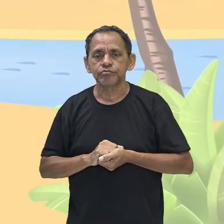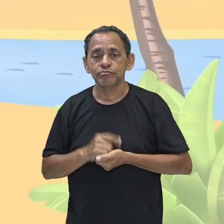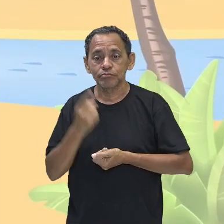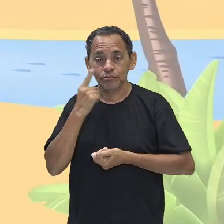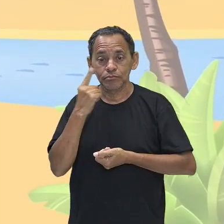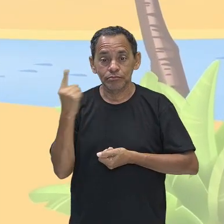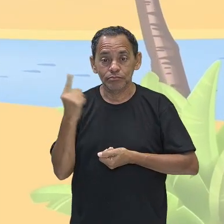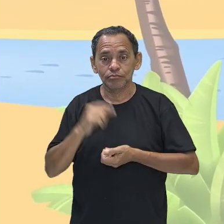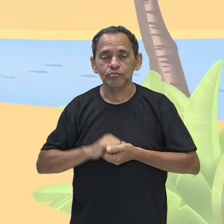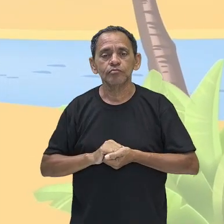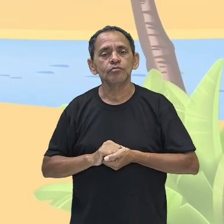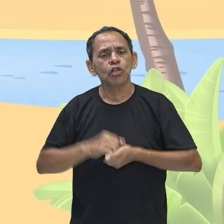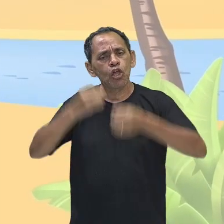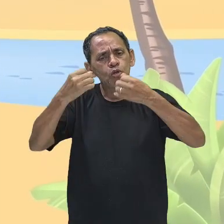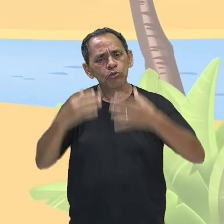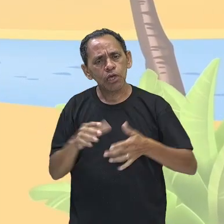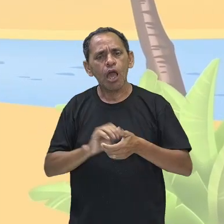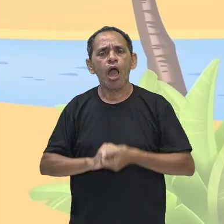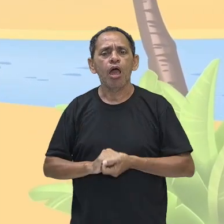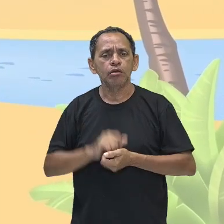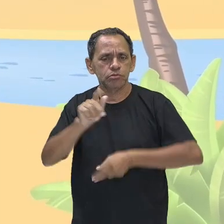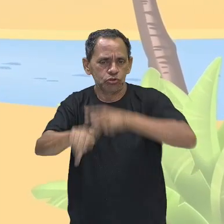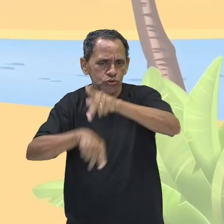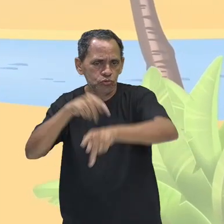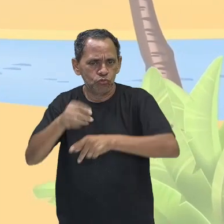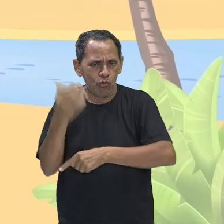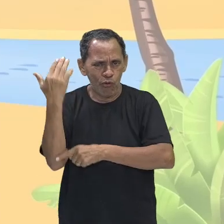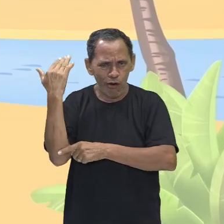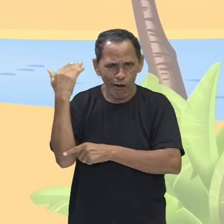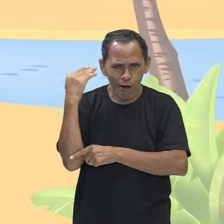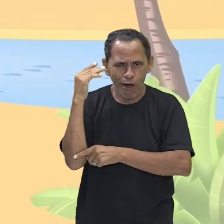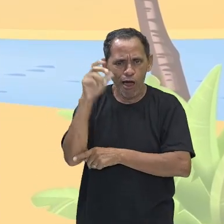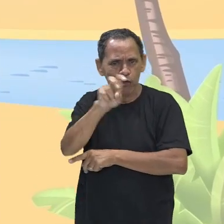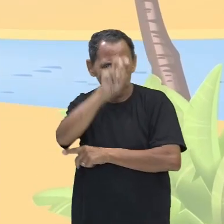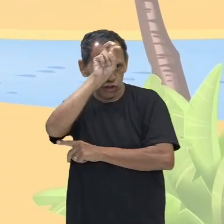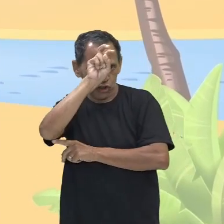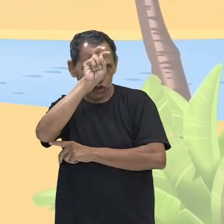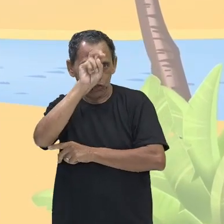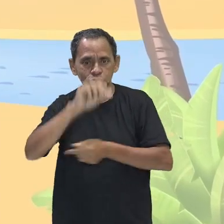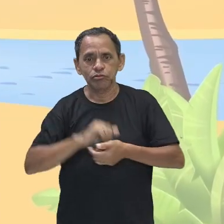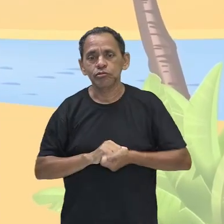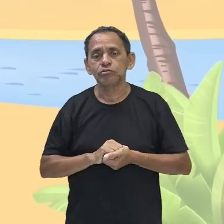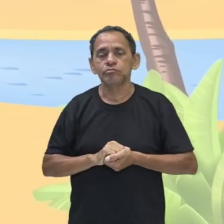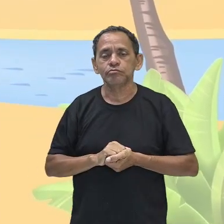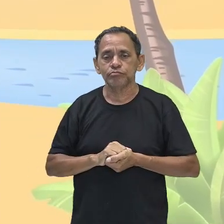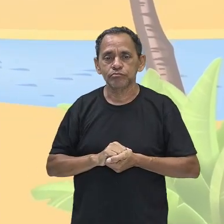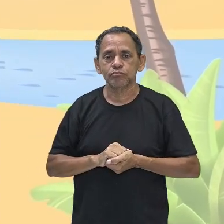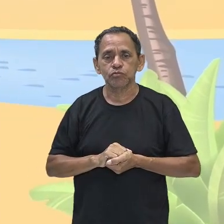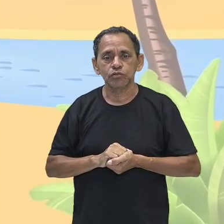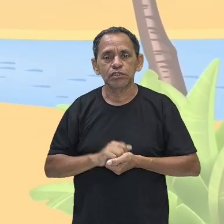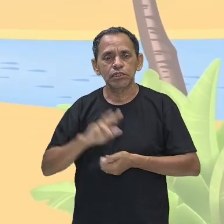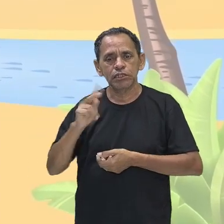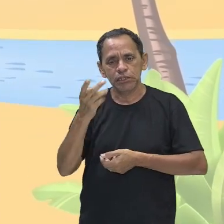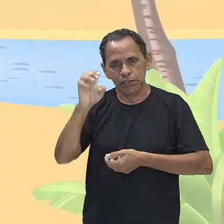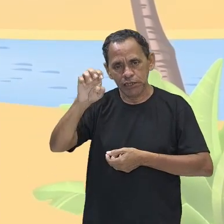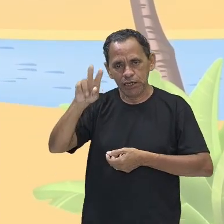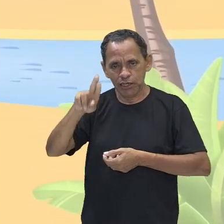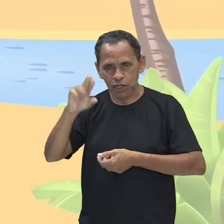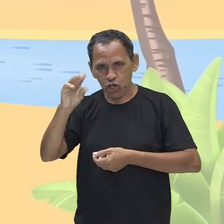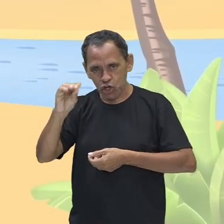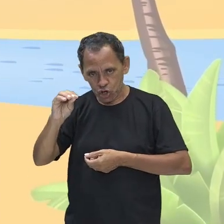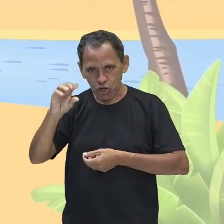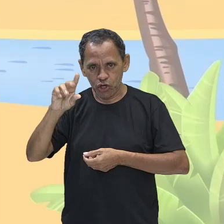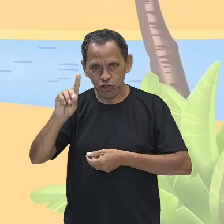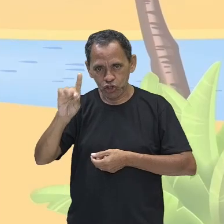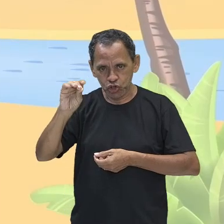Vamos falar, então, sobre uma civilização da Antiguidade, que é o Egito. Segundo o Heródoto, pai da história, o